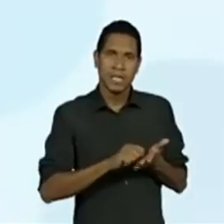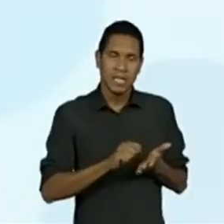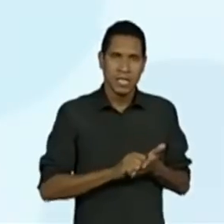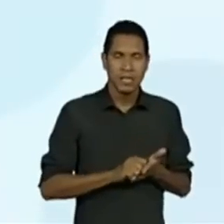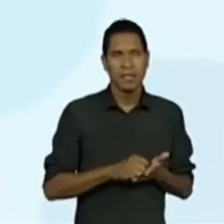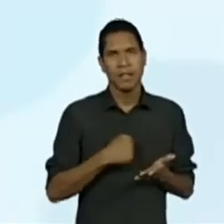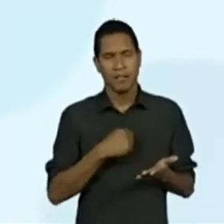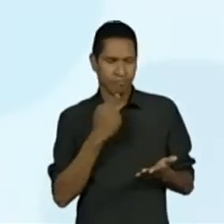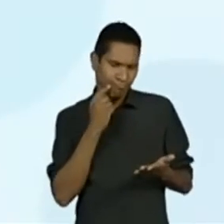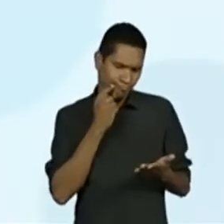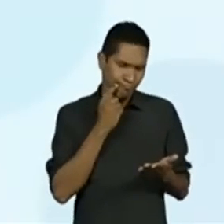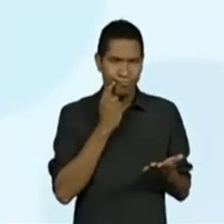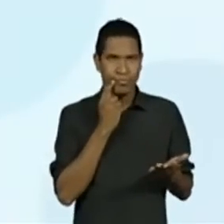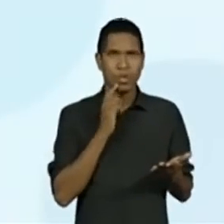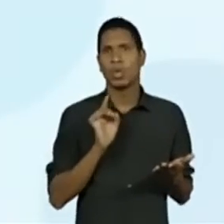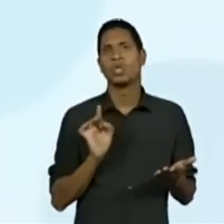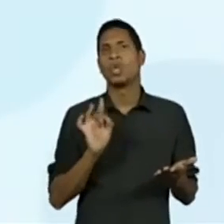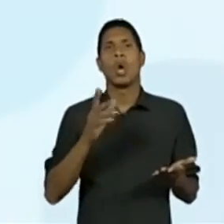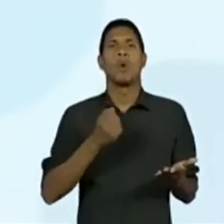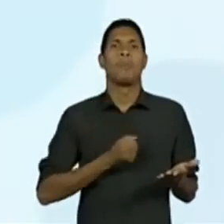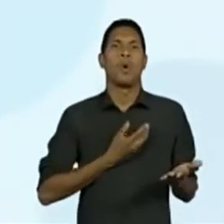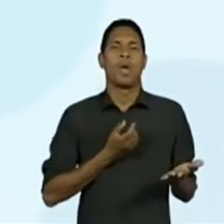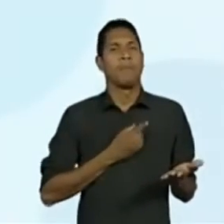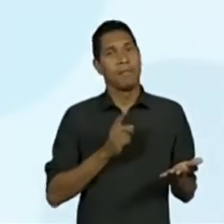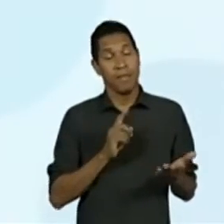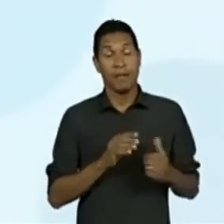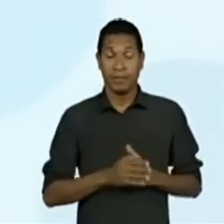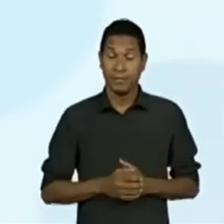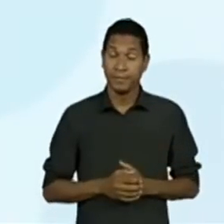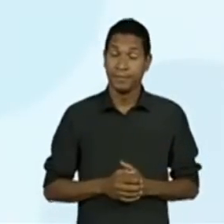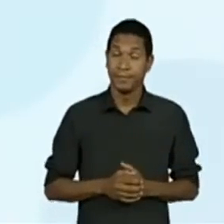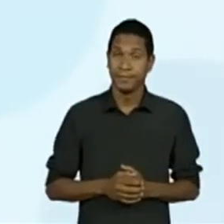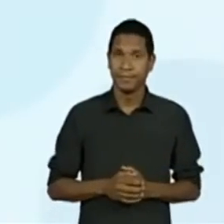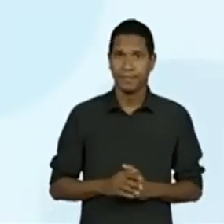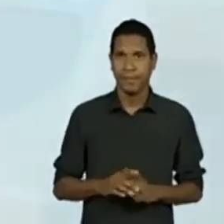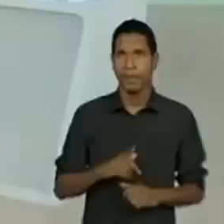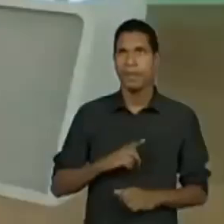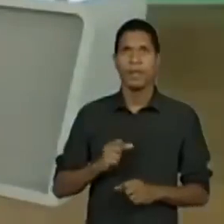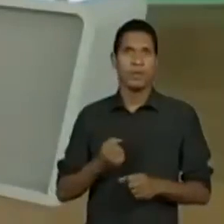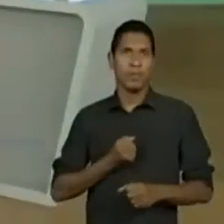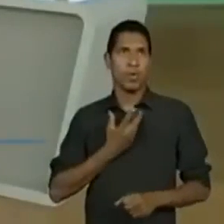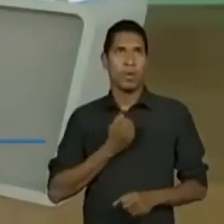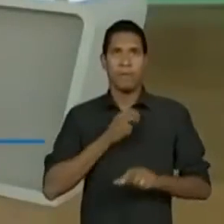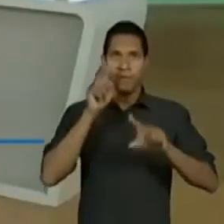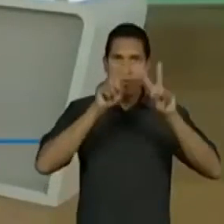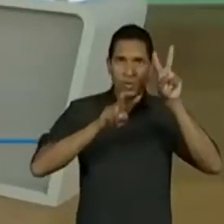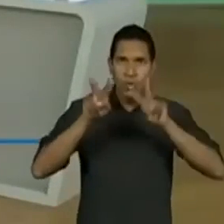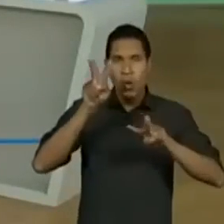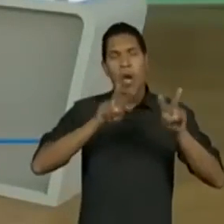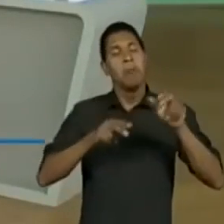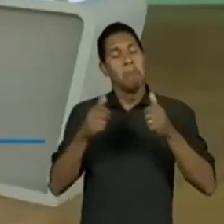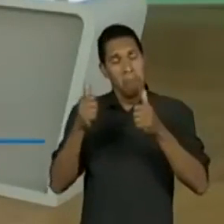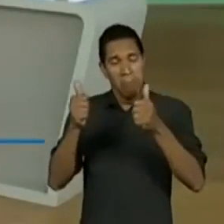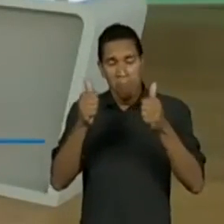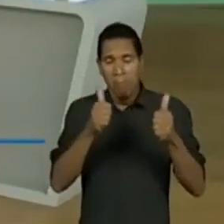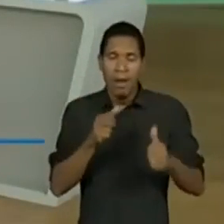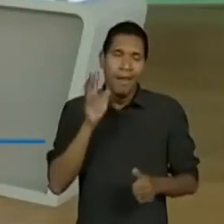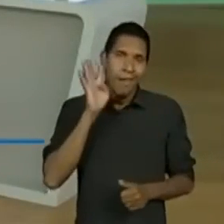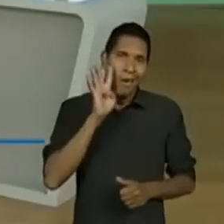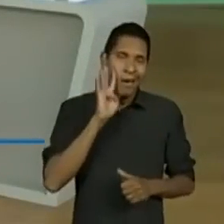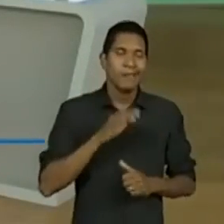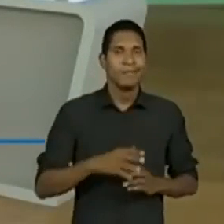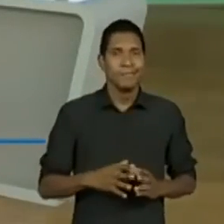não dá para falar apenas um poema. O pessoal disse, ó, poema visual, poema comum. Isso é bem legal.